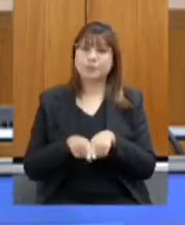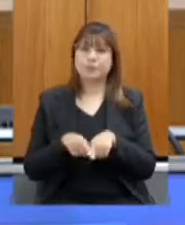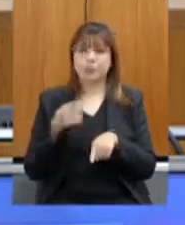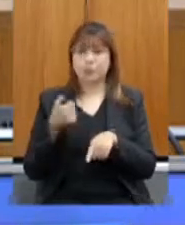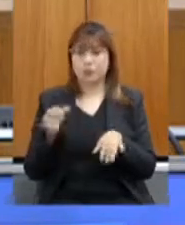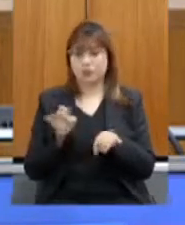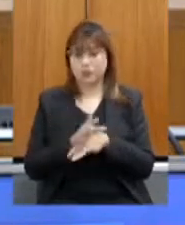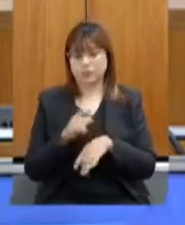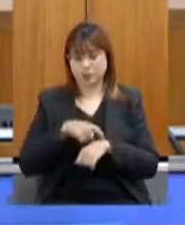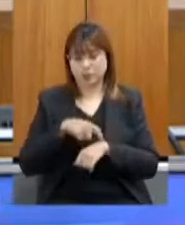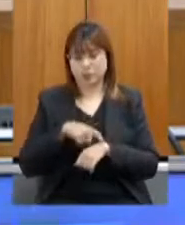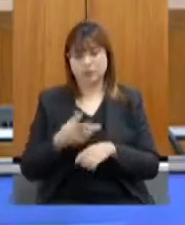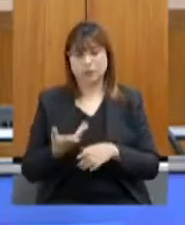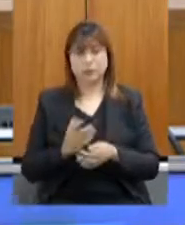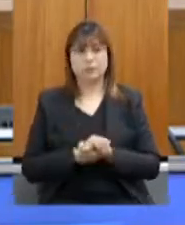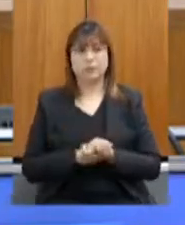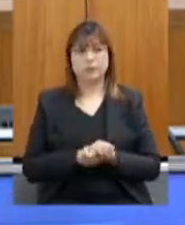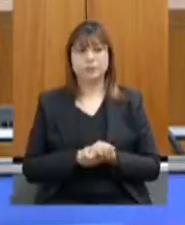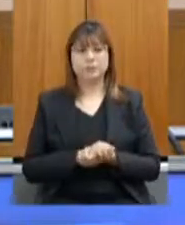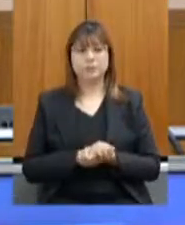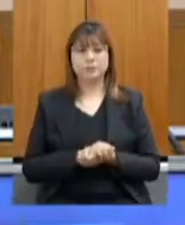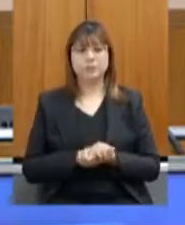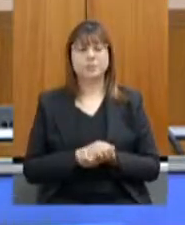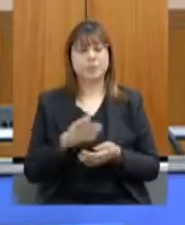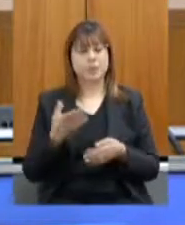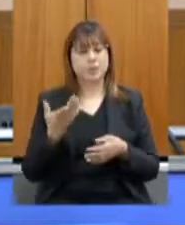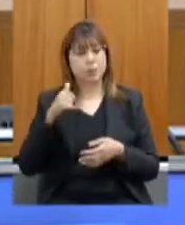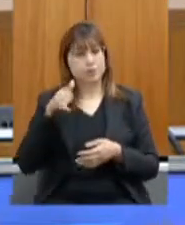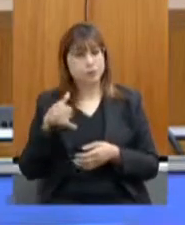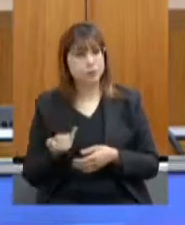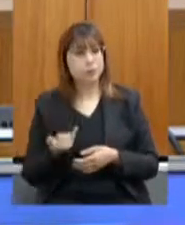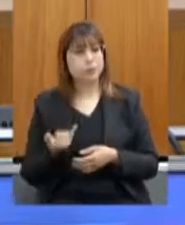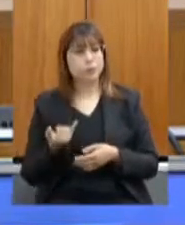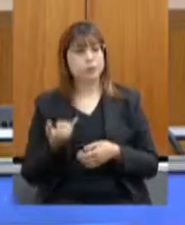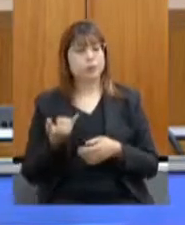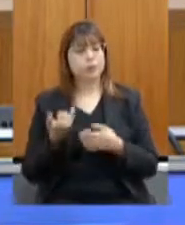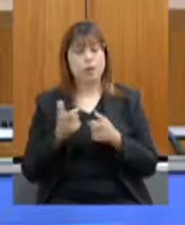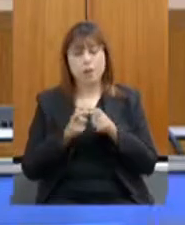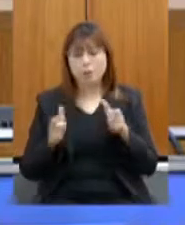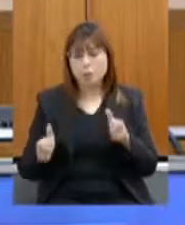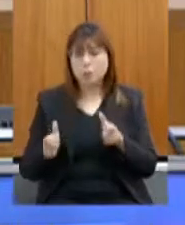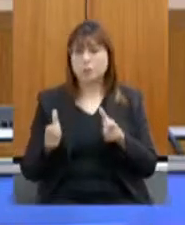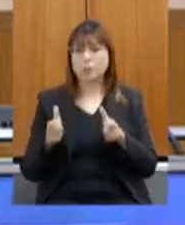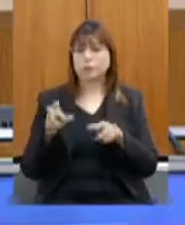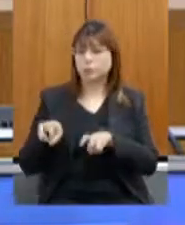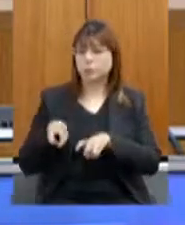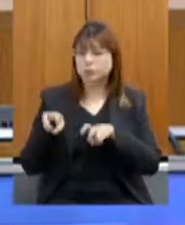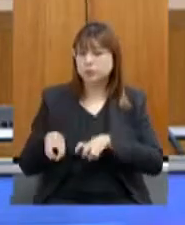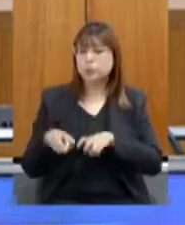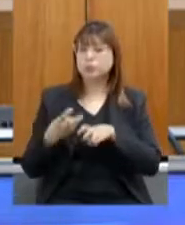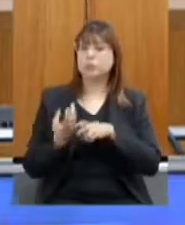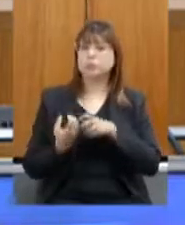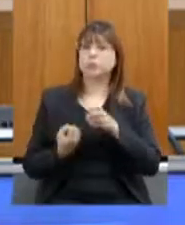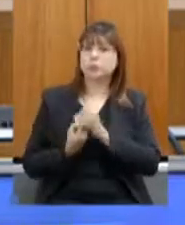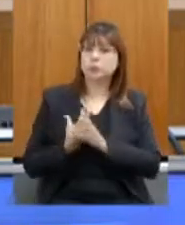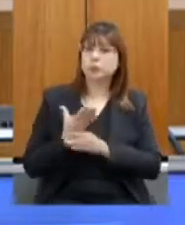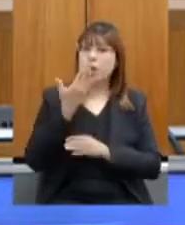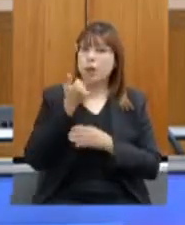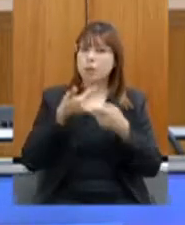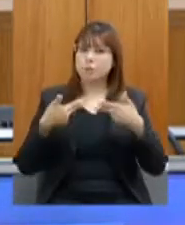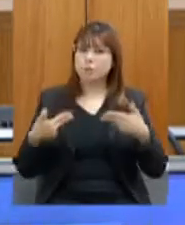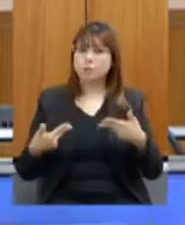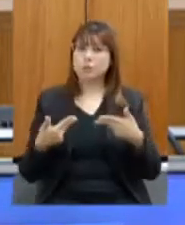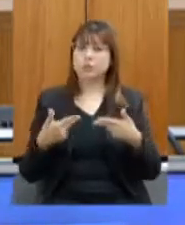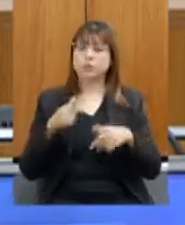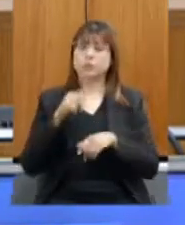descubro que o tempo é que a oportunidade para o crescimento da agricultura da produção de alimentos no nosso país é muito grande